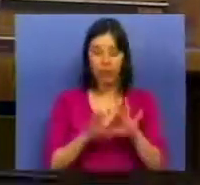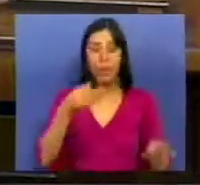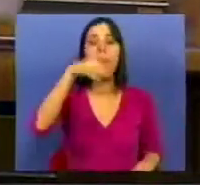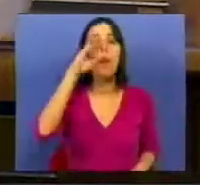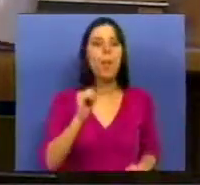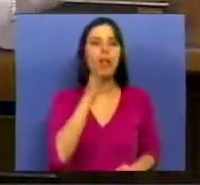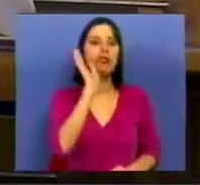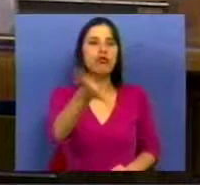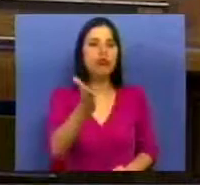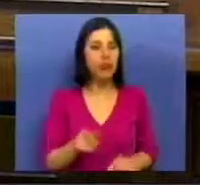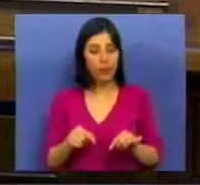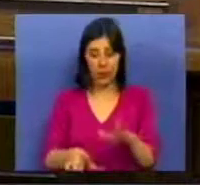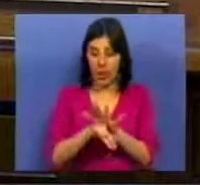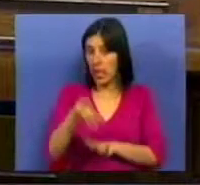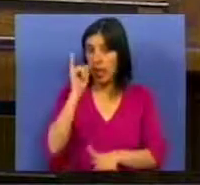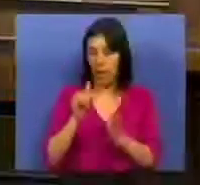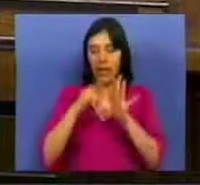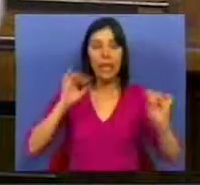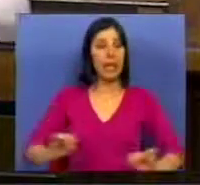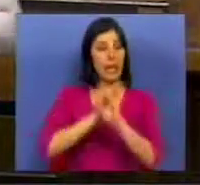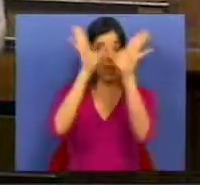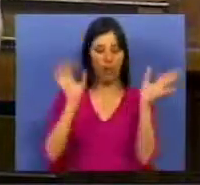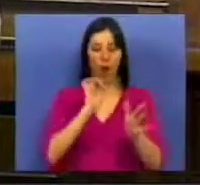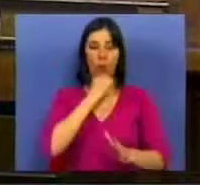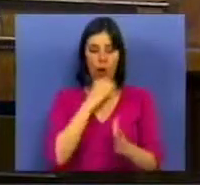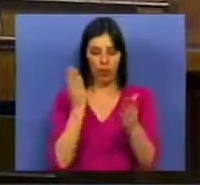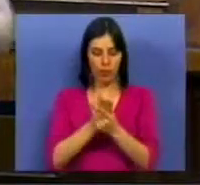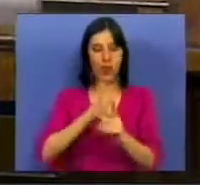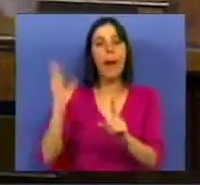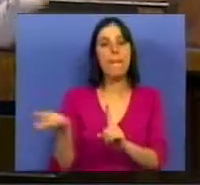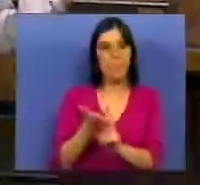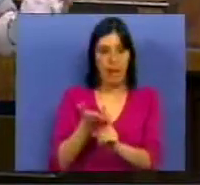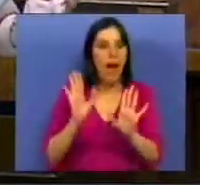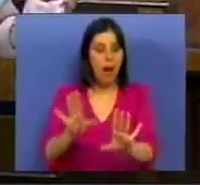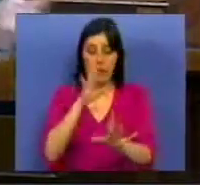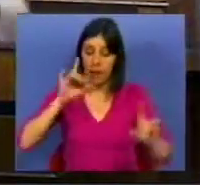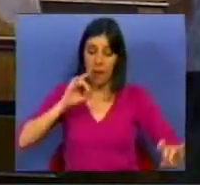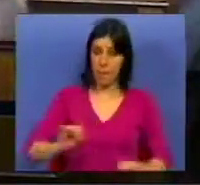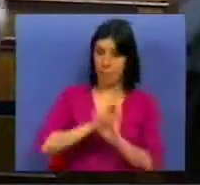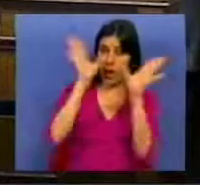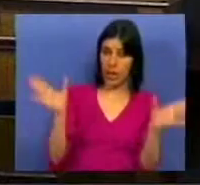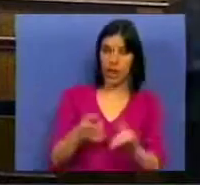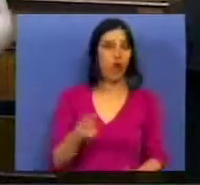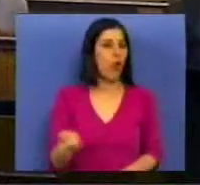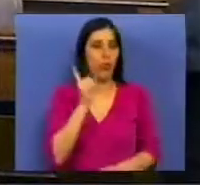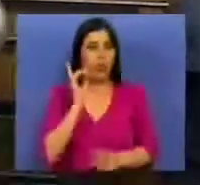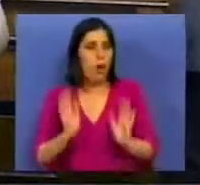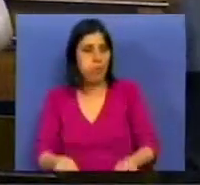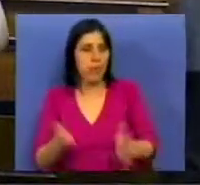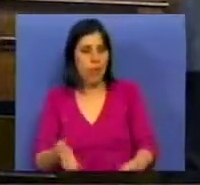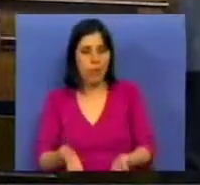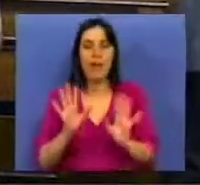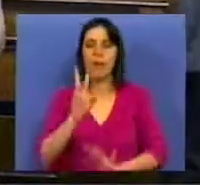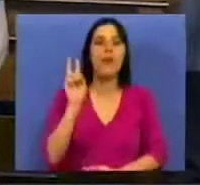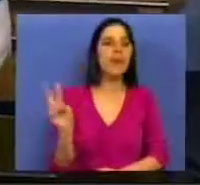já veio dizer. Esta lei veio clarificar o Código de Processo Penal. Então, se era para clarificar, não era preciso. Vamos, de facto, ter